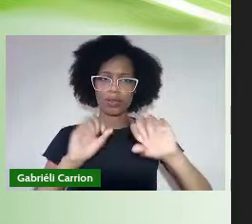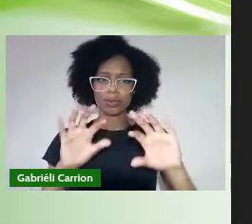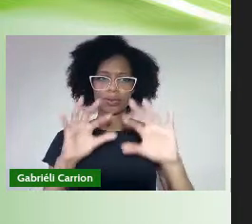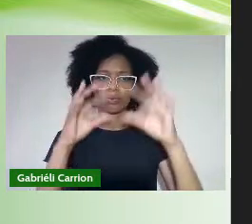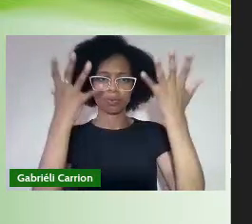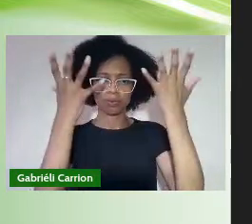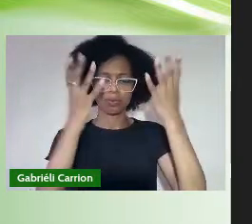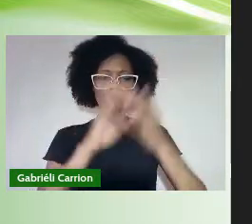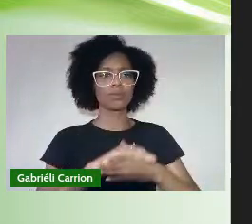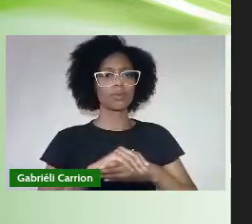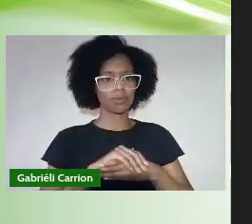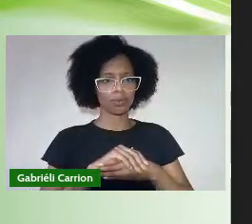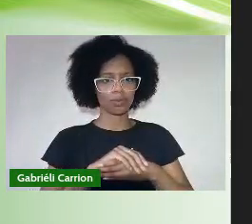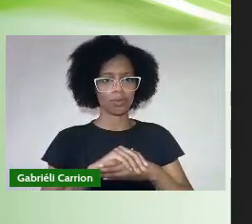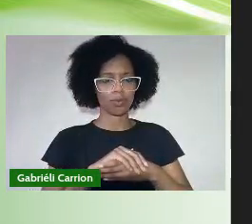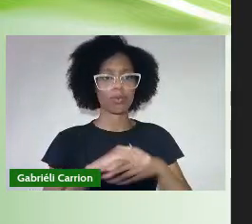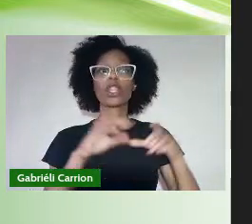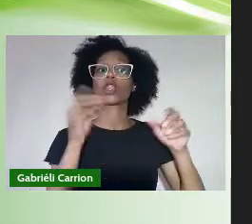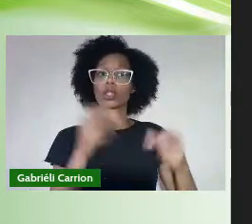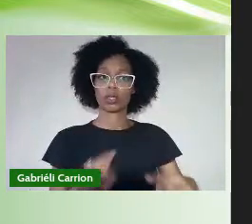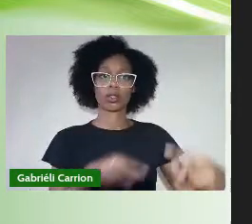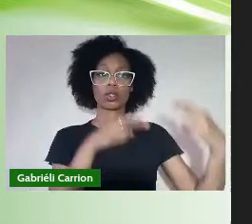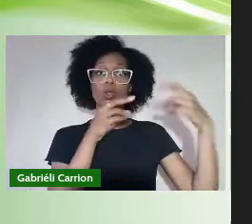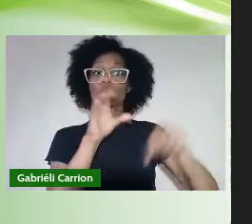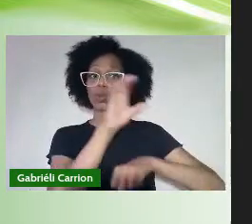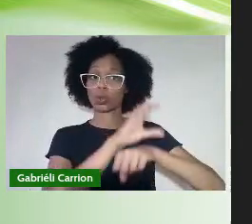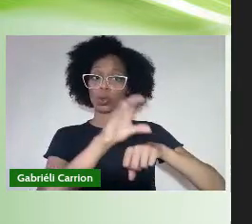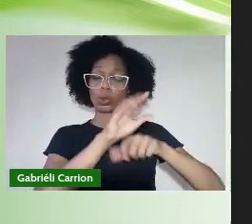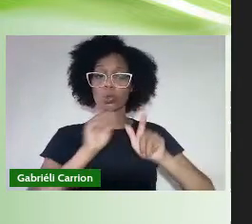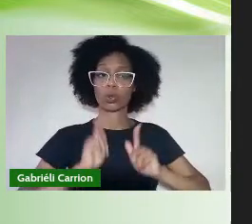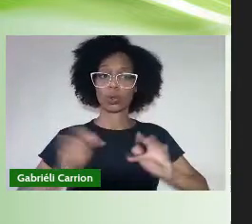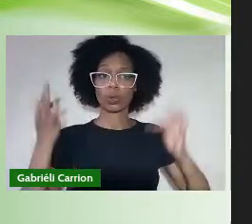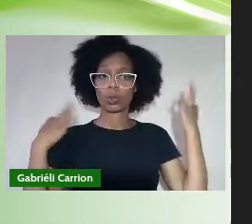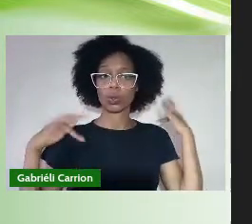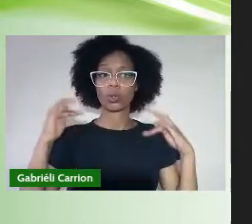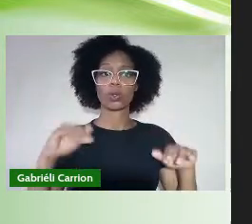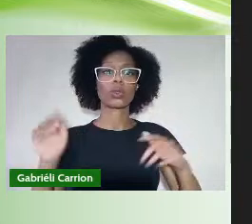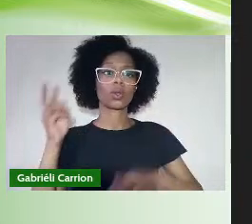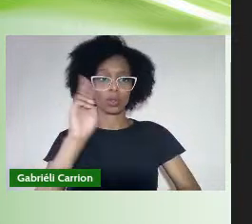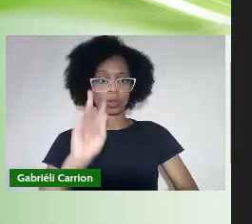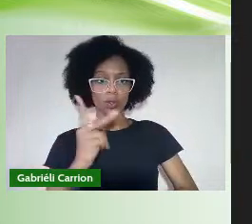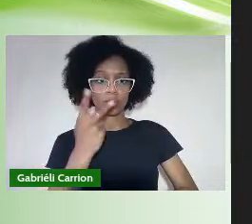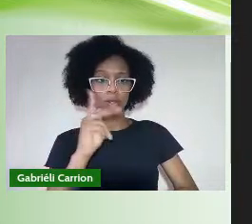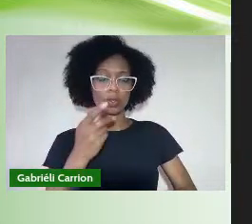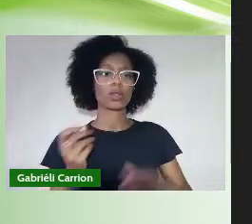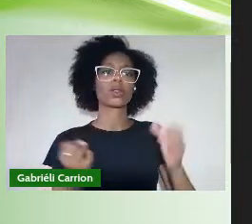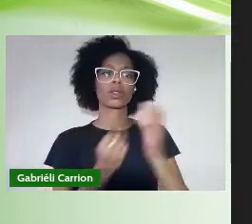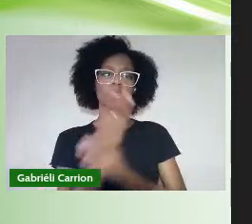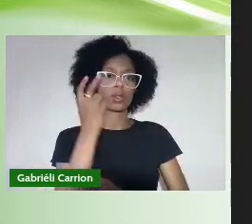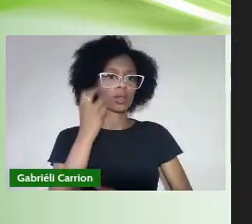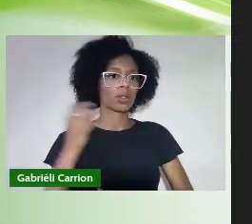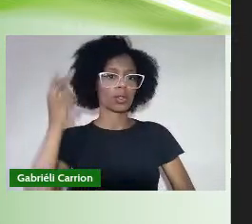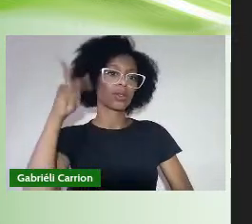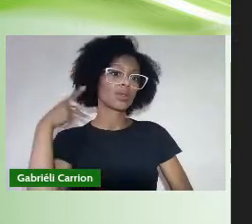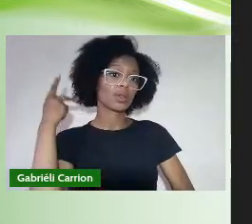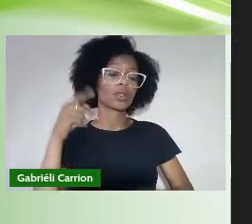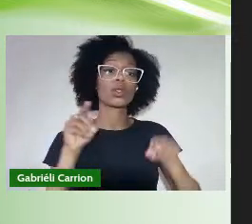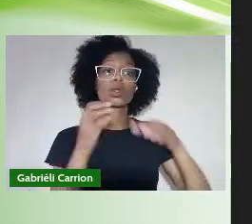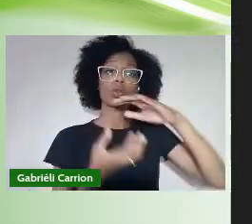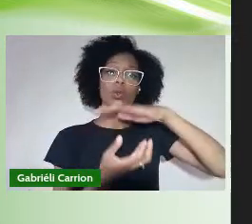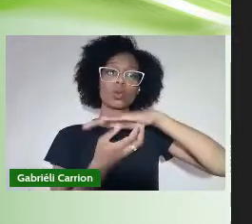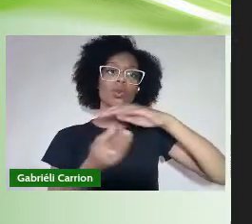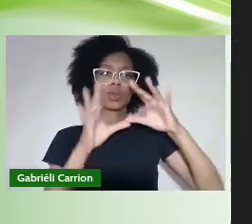colação De grau virtual Dos cursos De gestão De turismo História Produção E política cultural Do campus de Aguarão